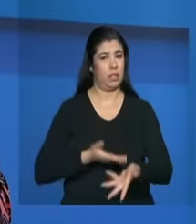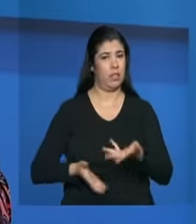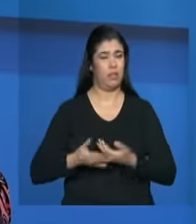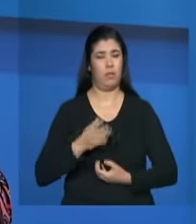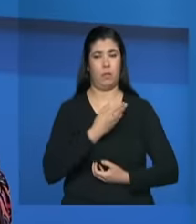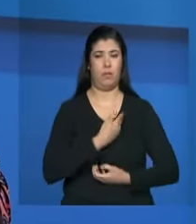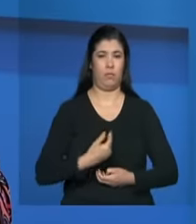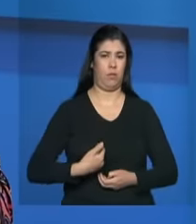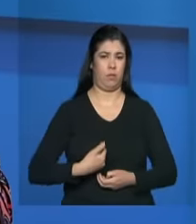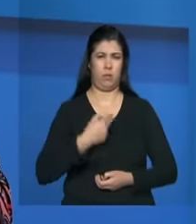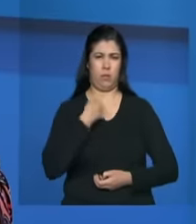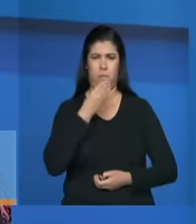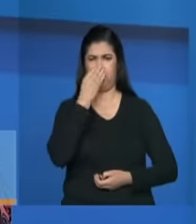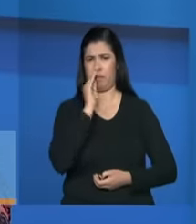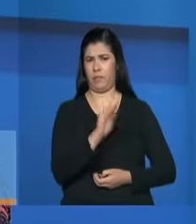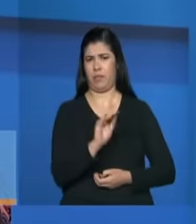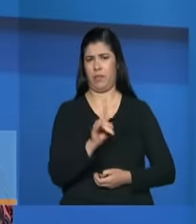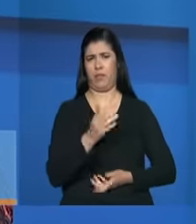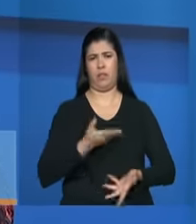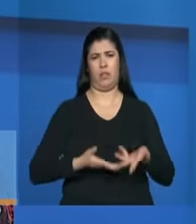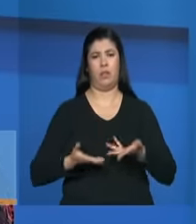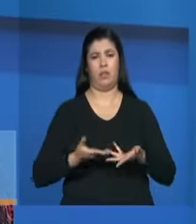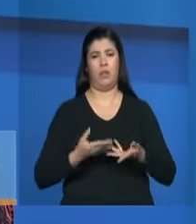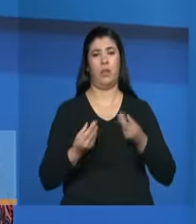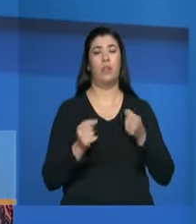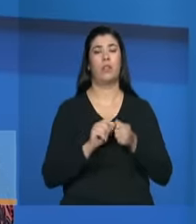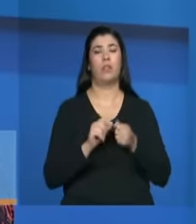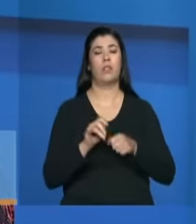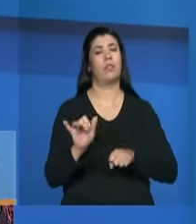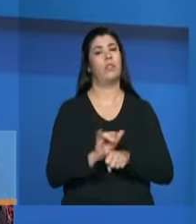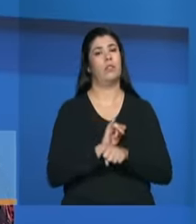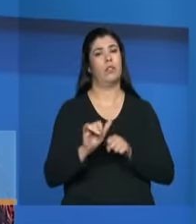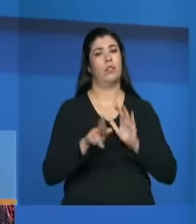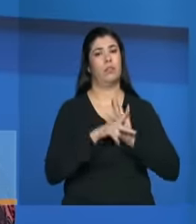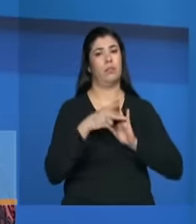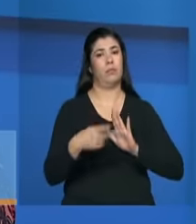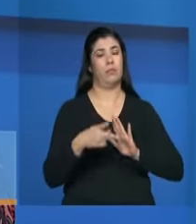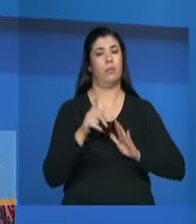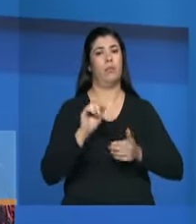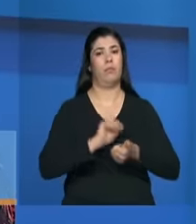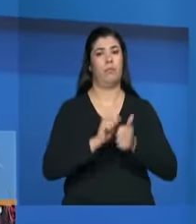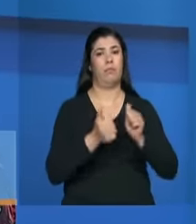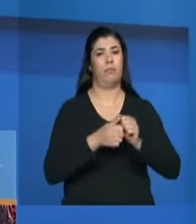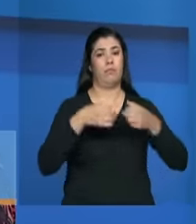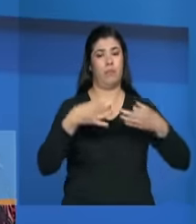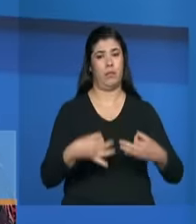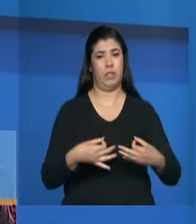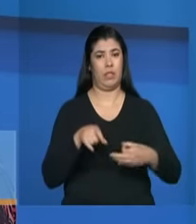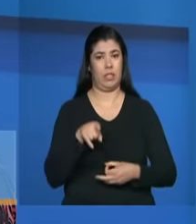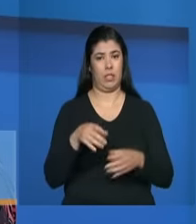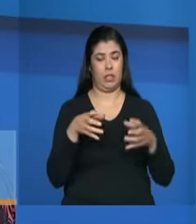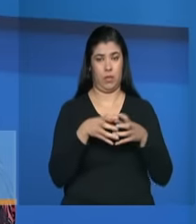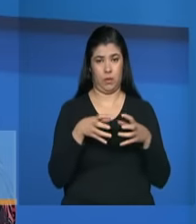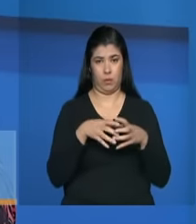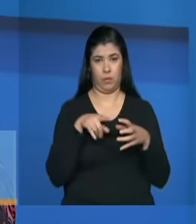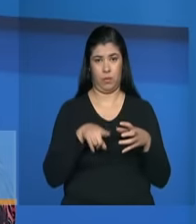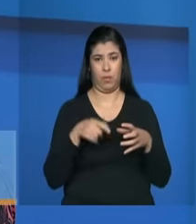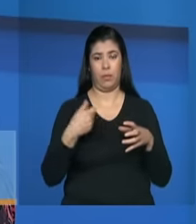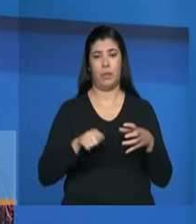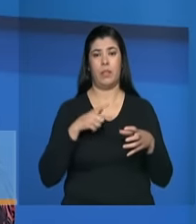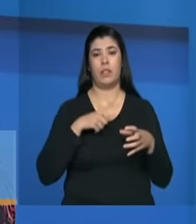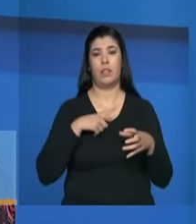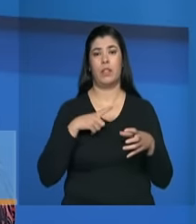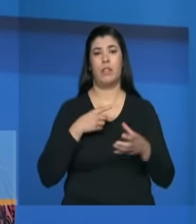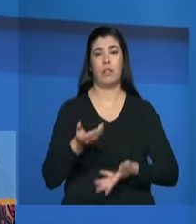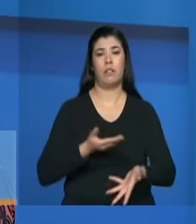de se recusar a atender o que tem é que montar estratégias para atender adequadamente essas pessoas elas devem ser atendidas nos locais nos